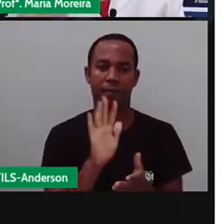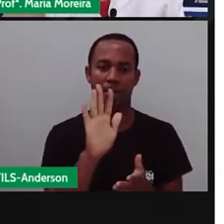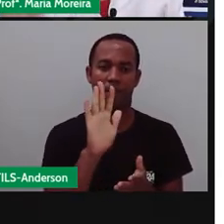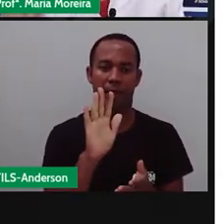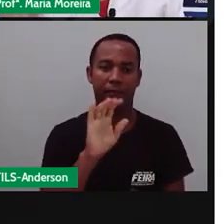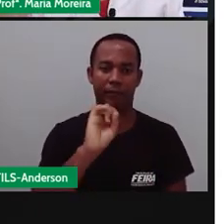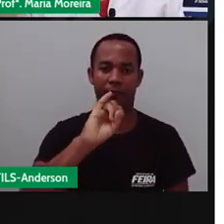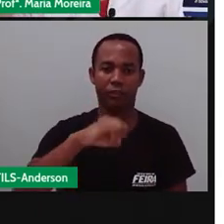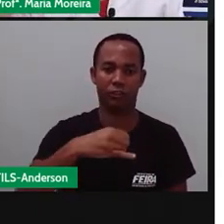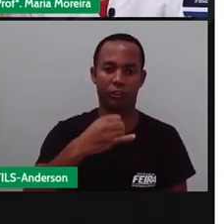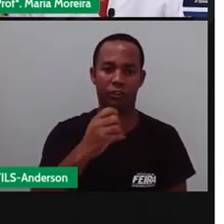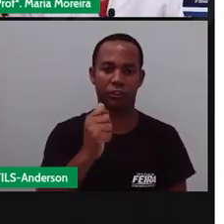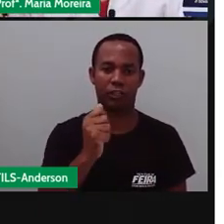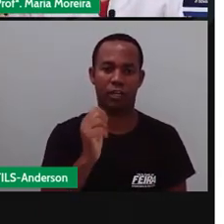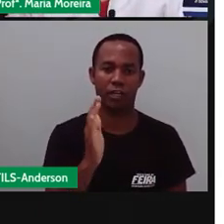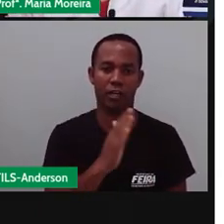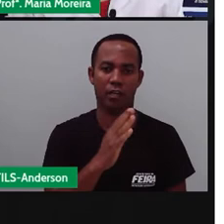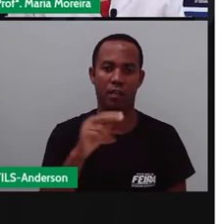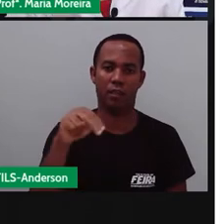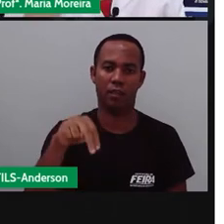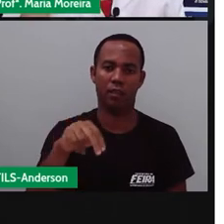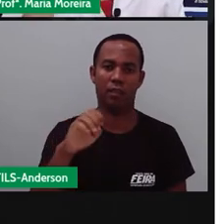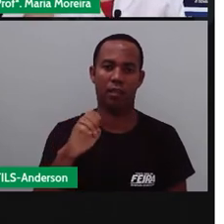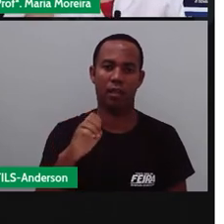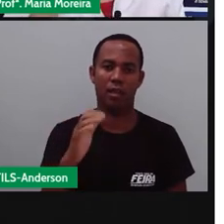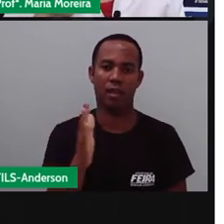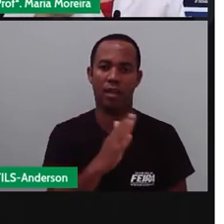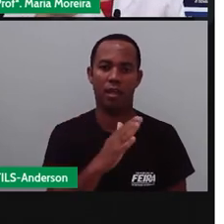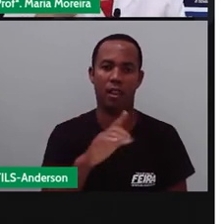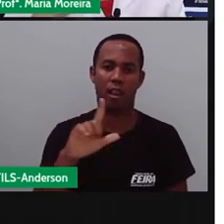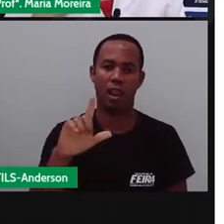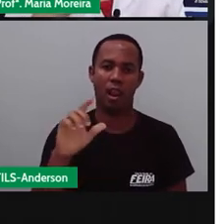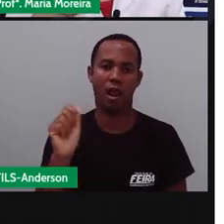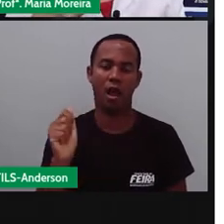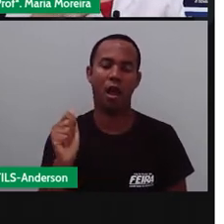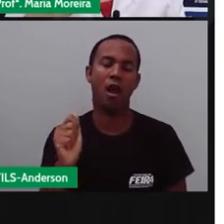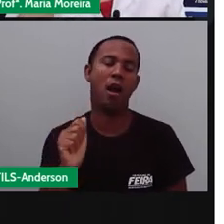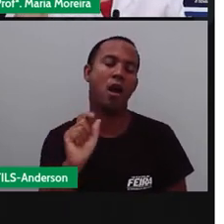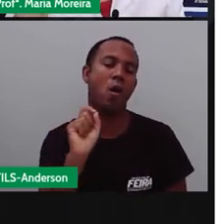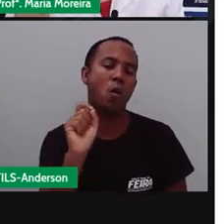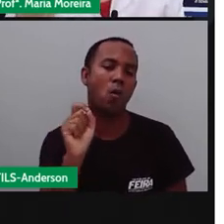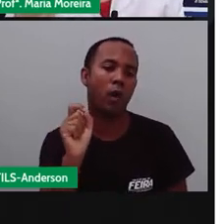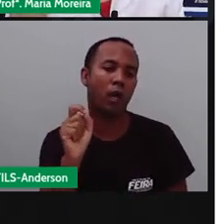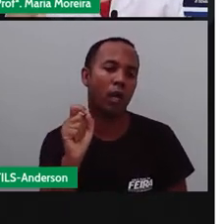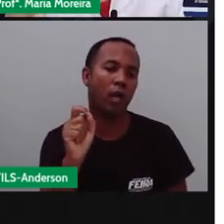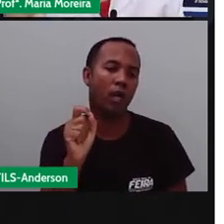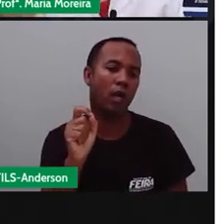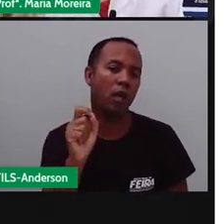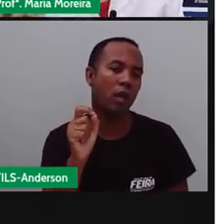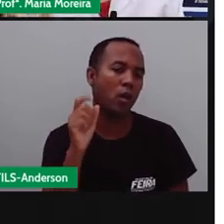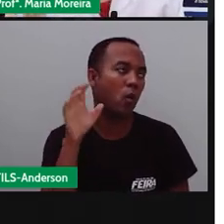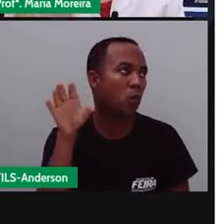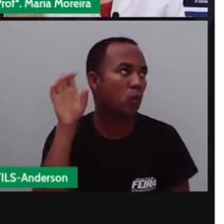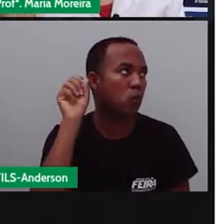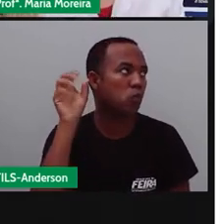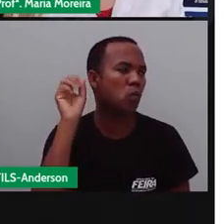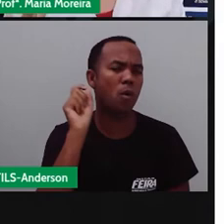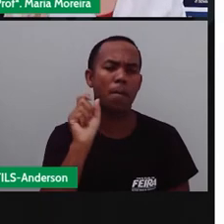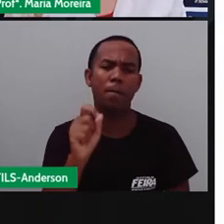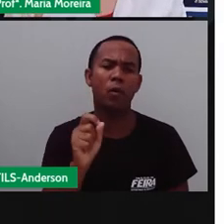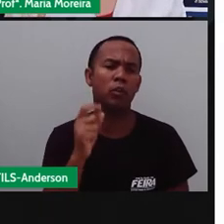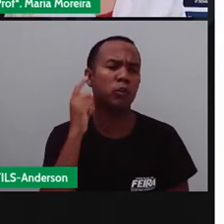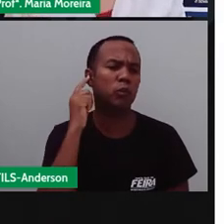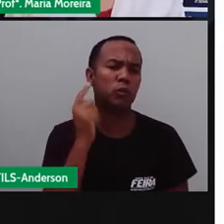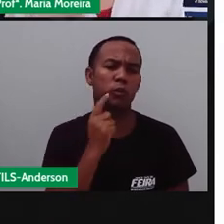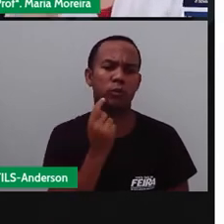janela é o quê? O som. Jan- janela. Olha